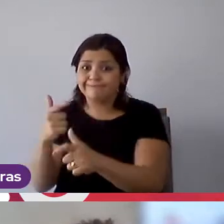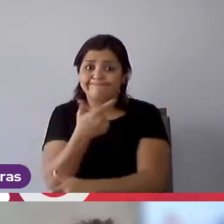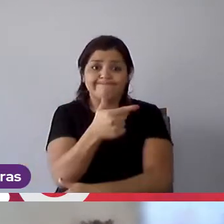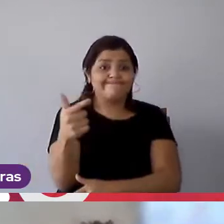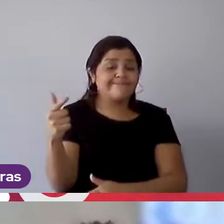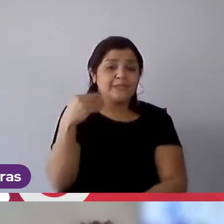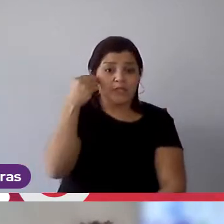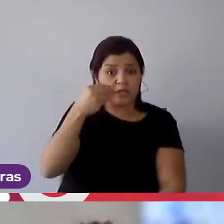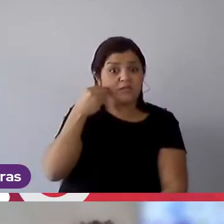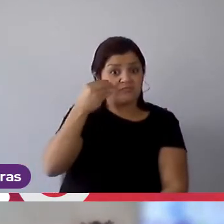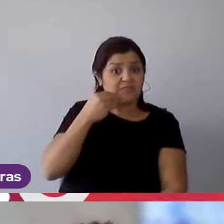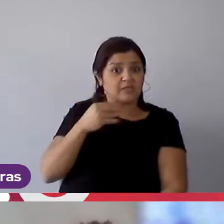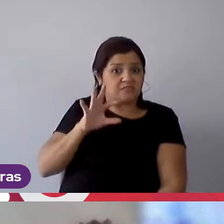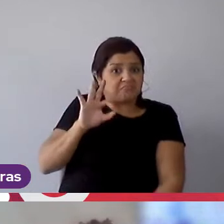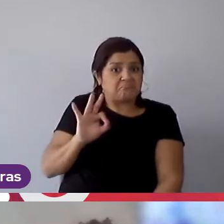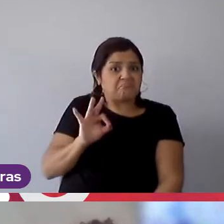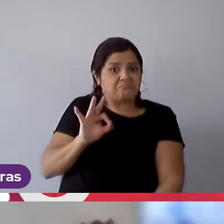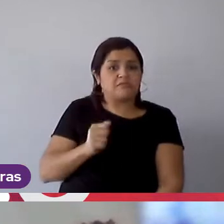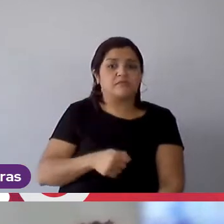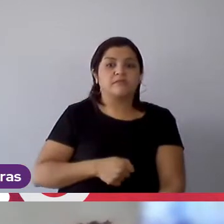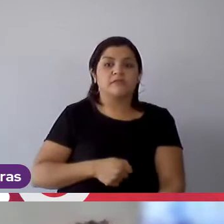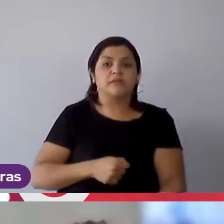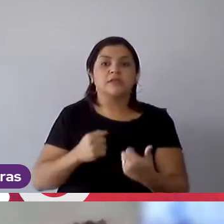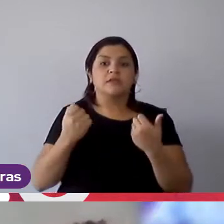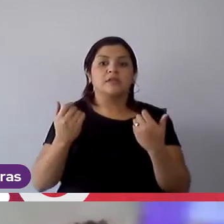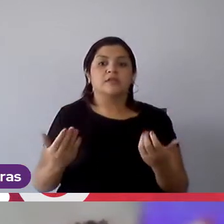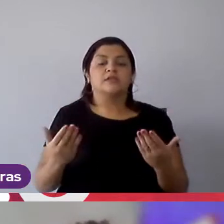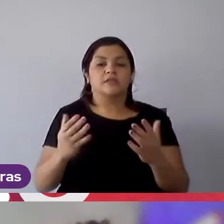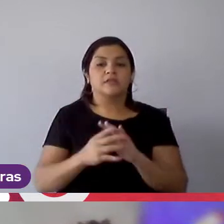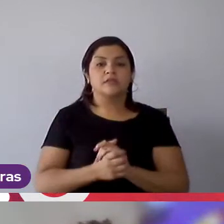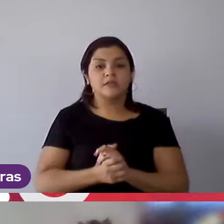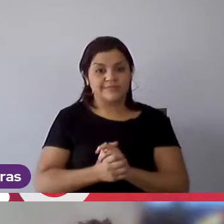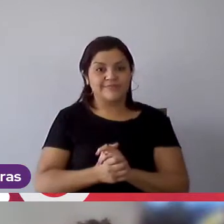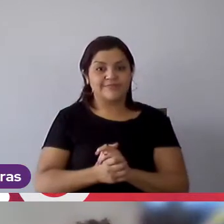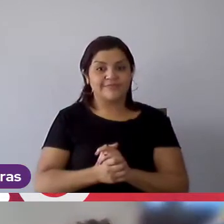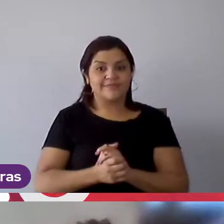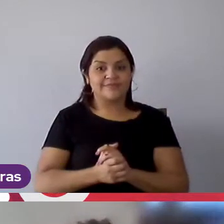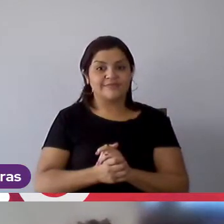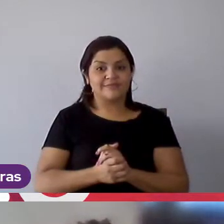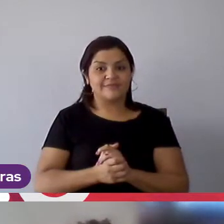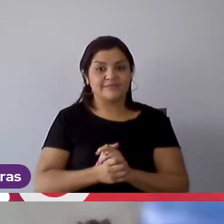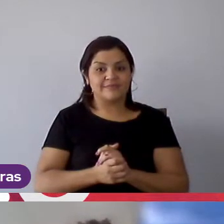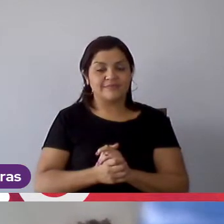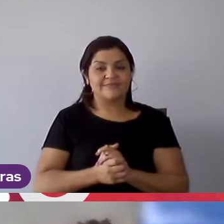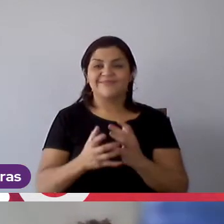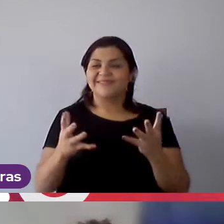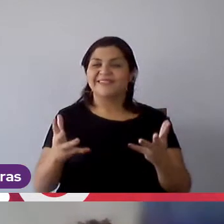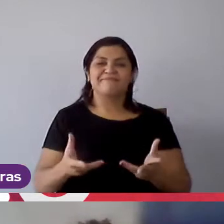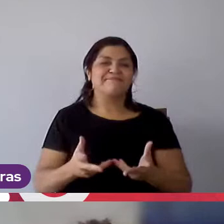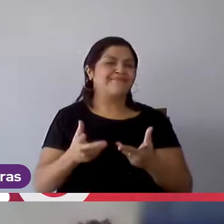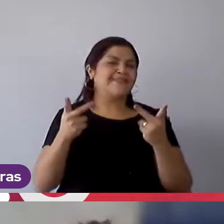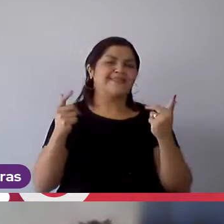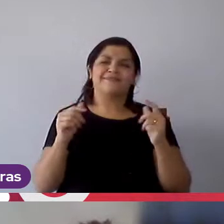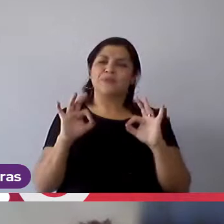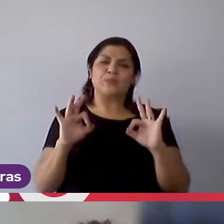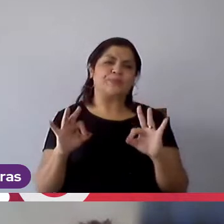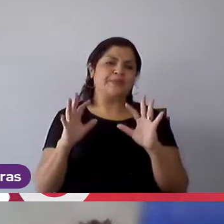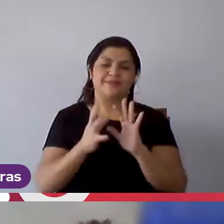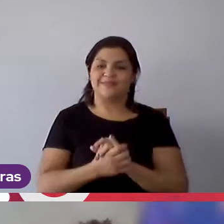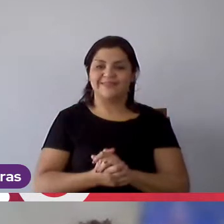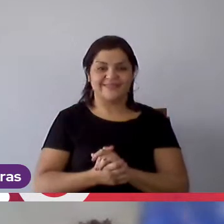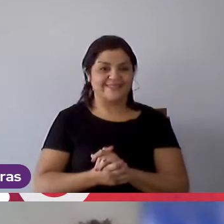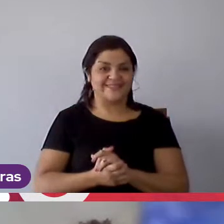experiência própria. Então, é incrível, assim. E,